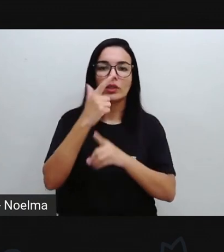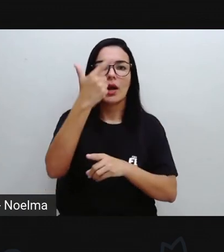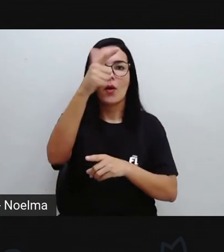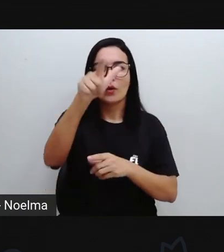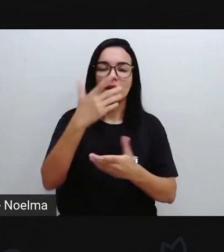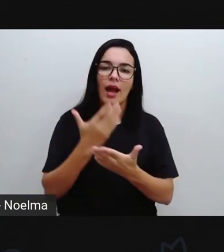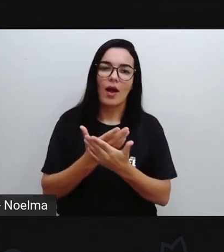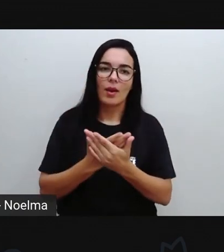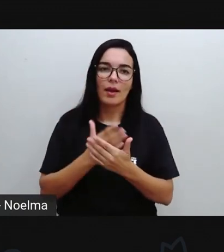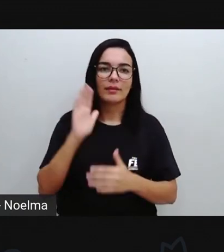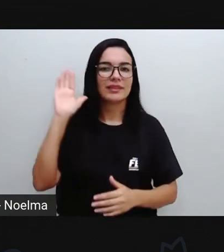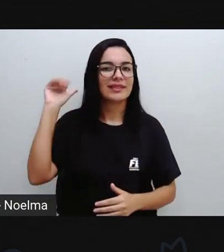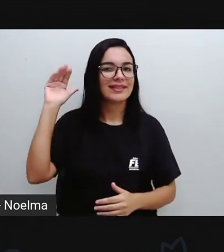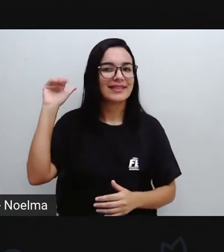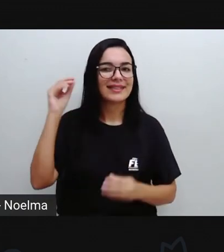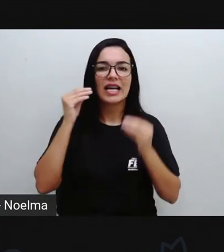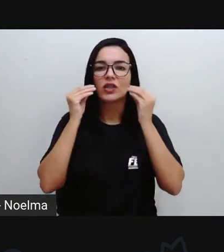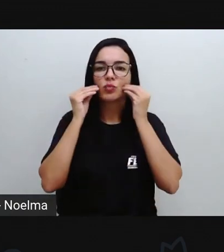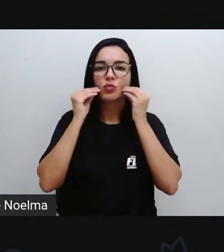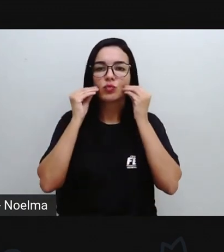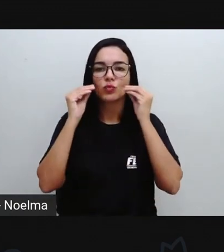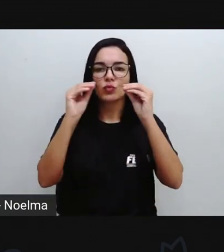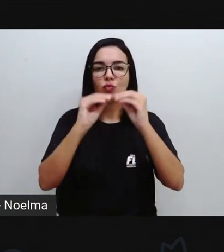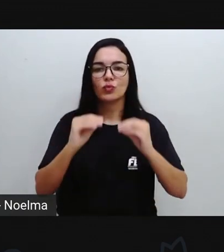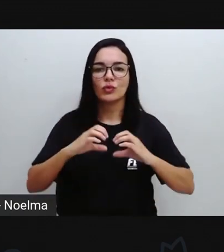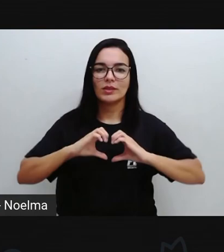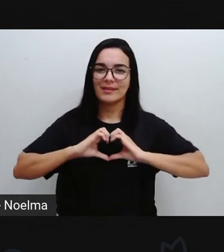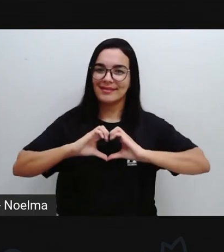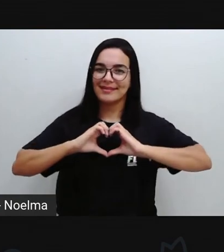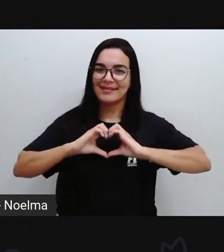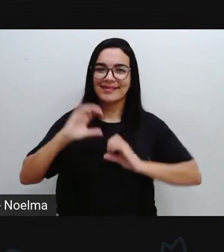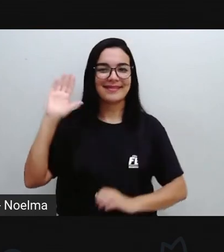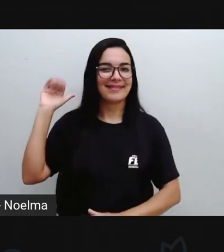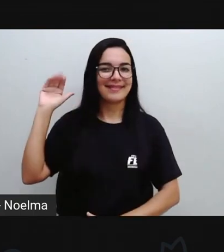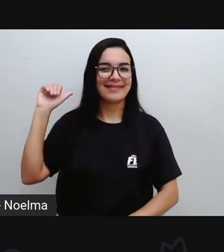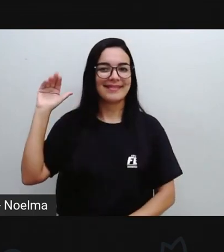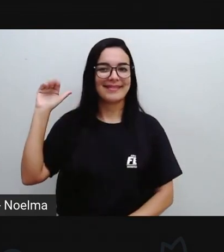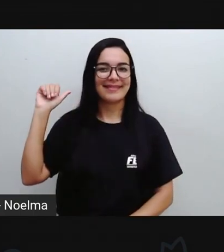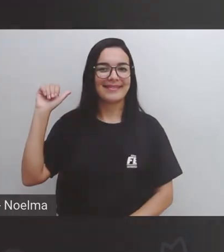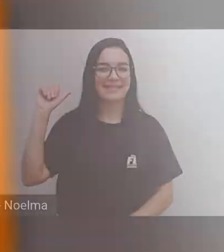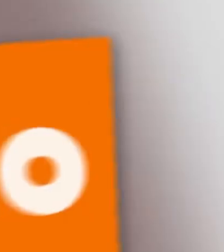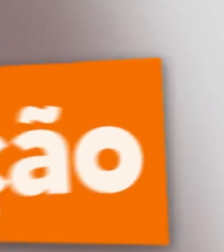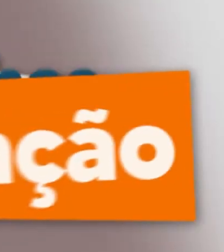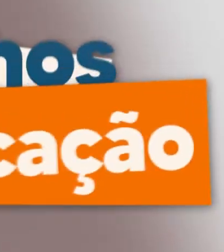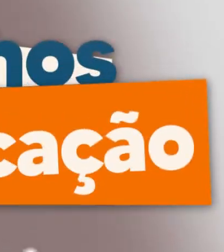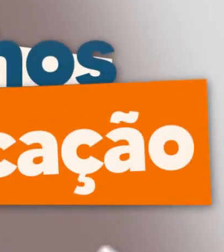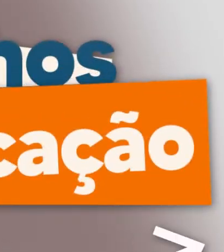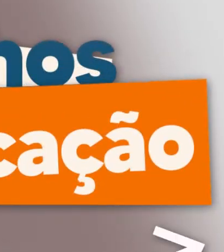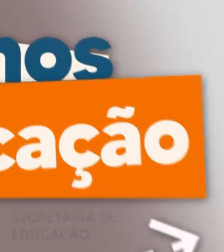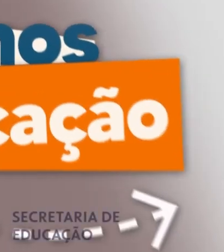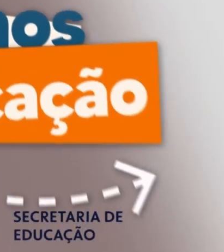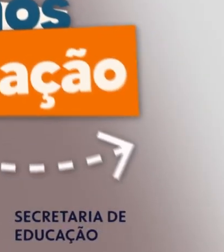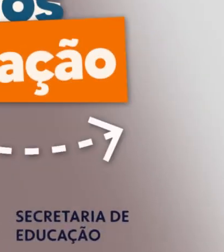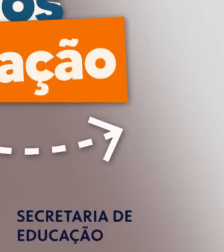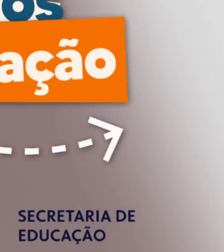na nossa próxima aula. Beijo no coração de cada um de vocês e até mais. Tchau, tchau. Tchau,